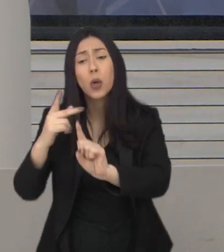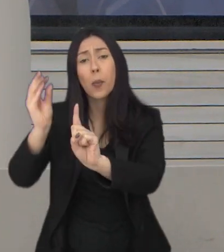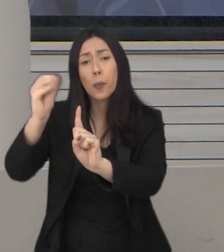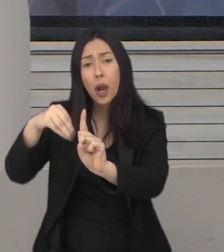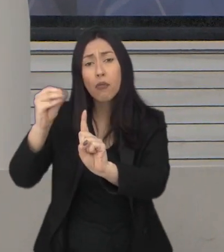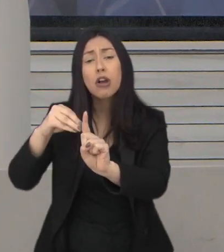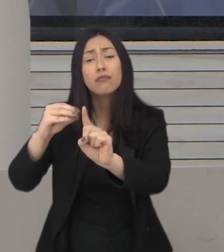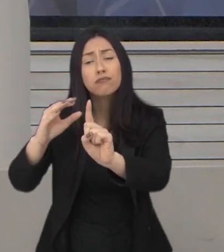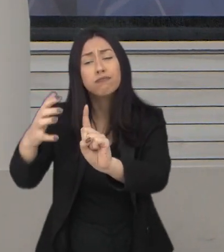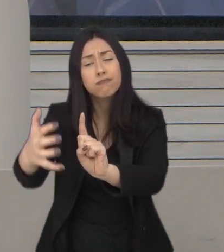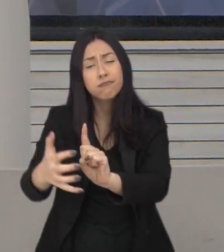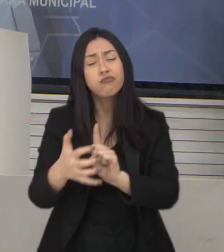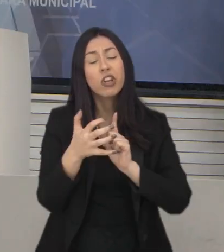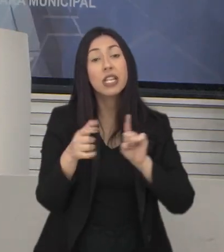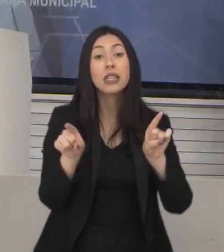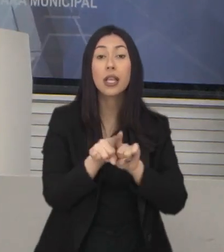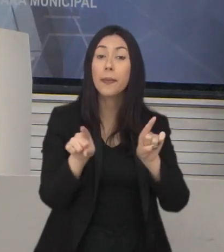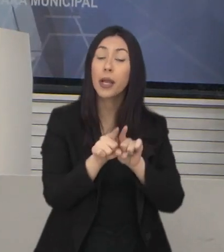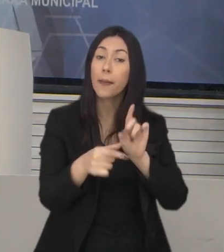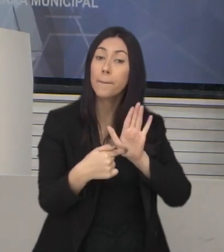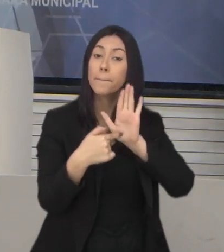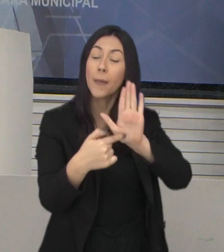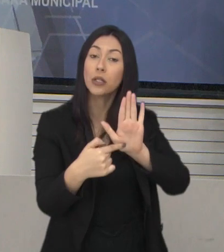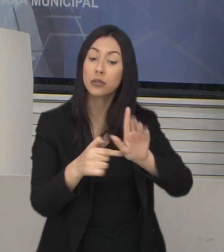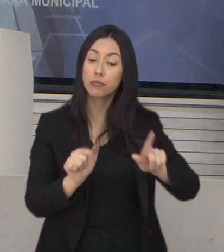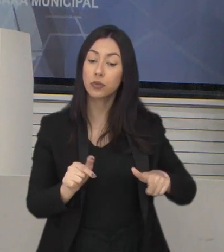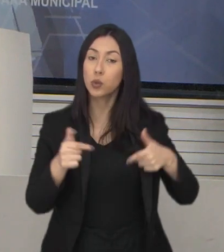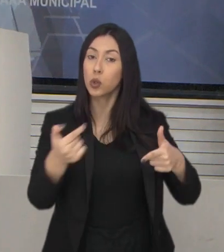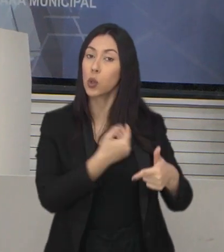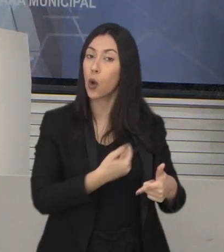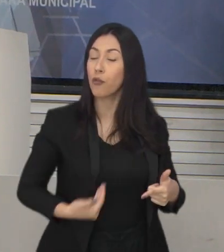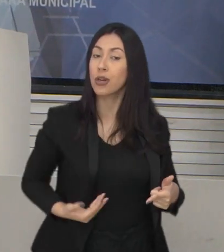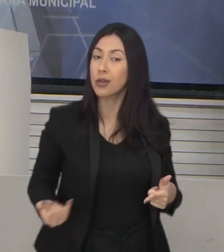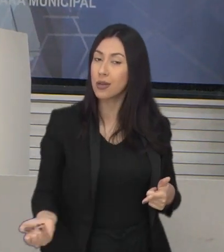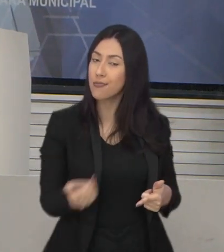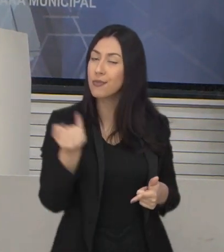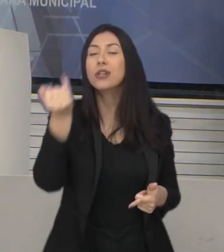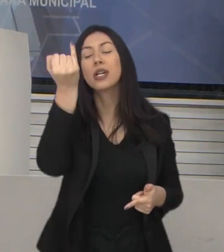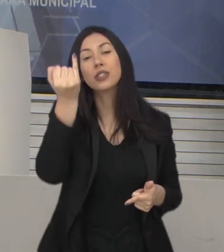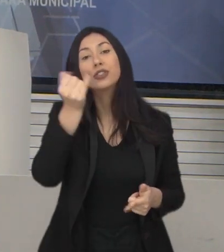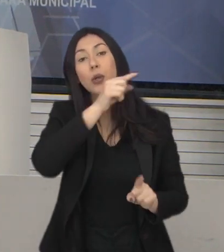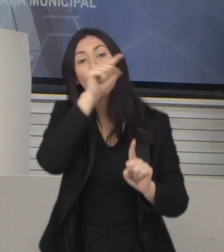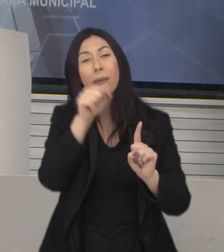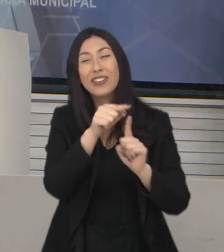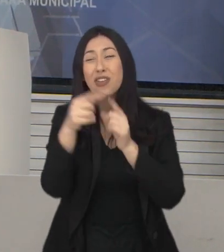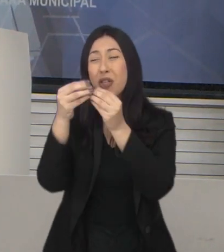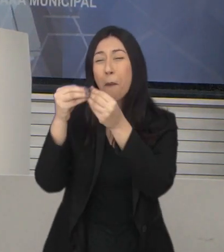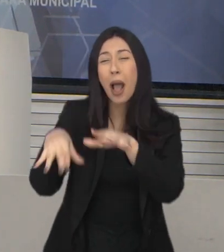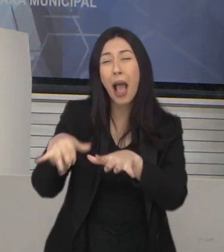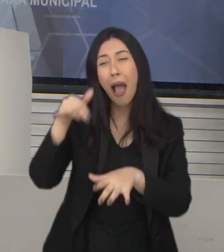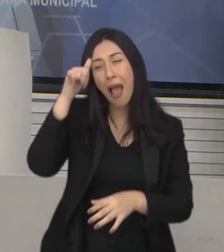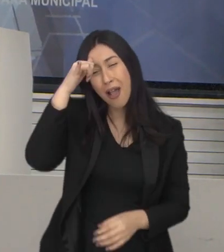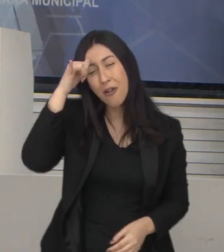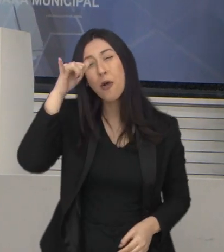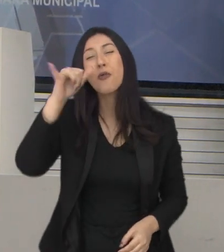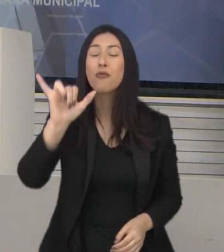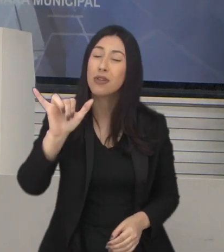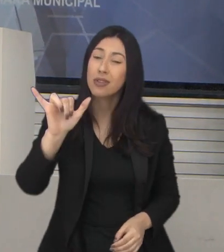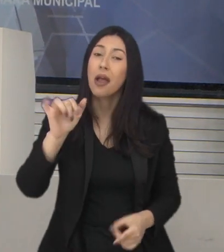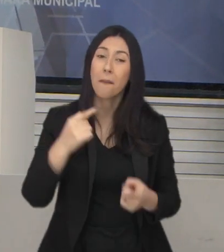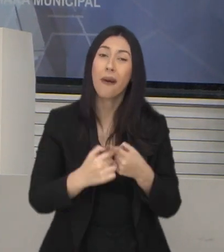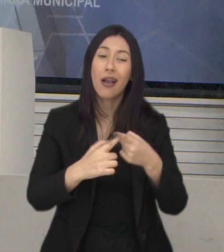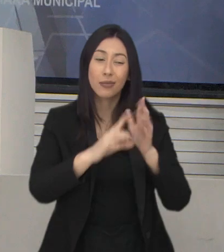de vulnerabilidade e destaca a importância das políticas públicas que possam minimizar os danos